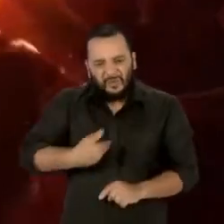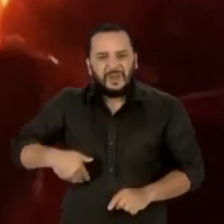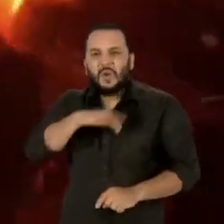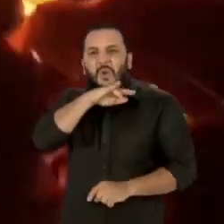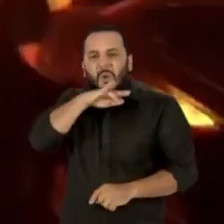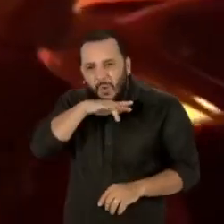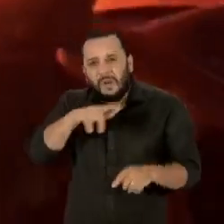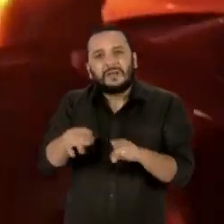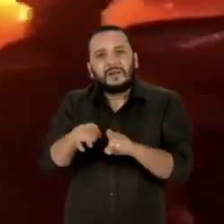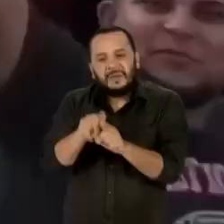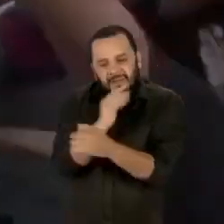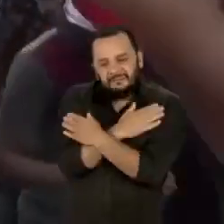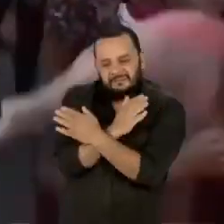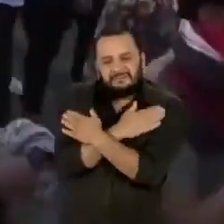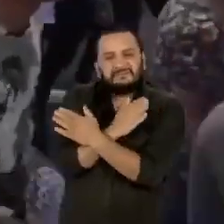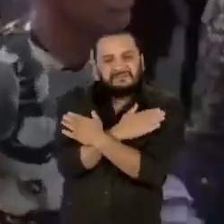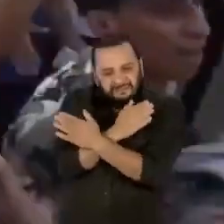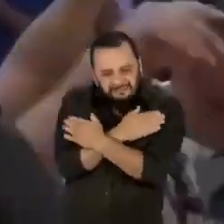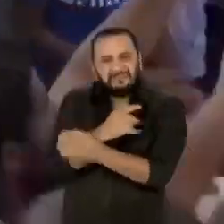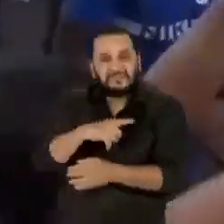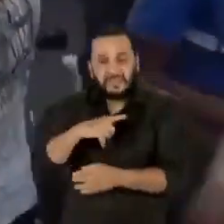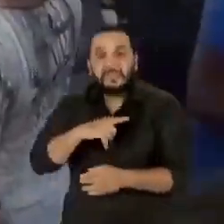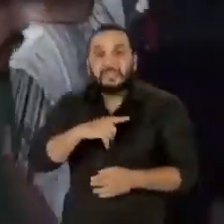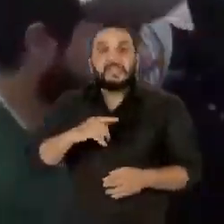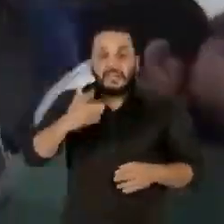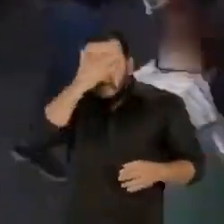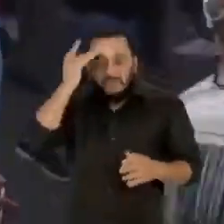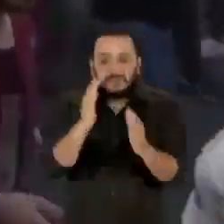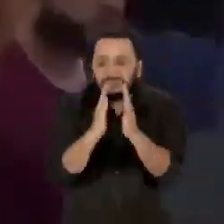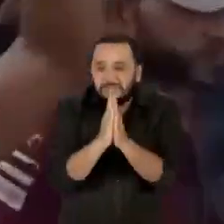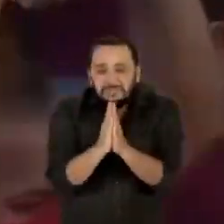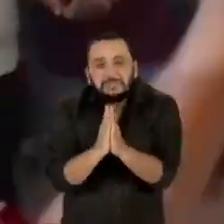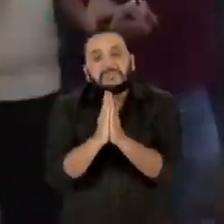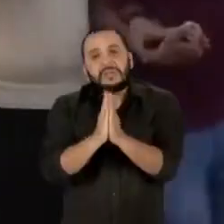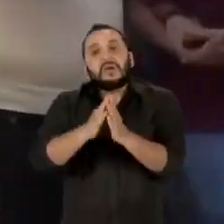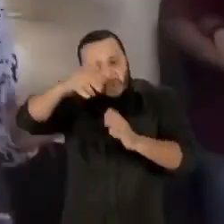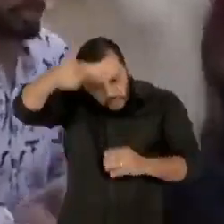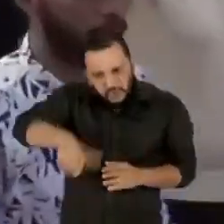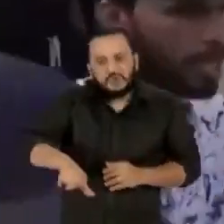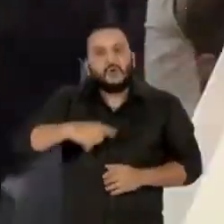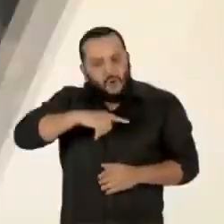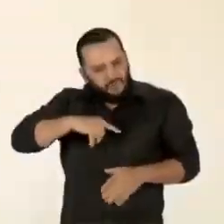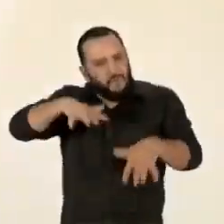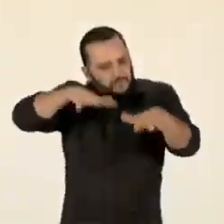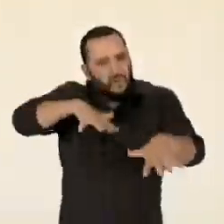pediu protestos pacíficos e uma greve geral para aumentar a pressão contra o governo.